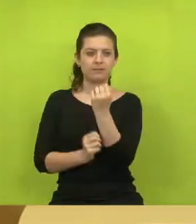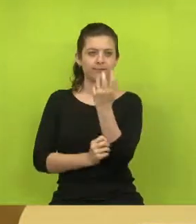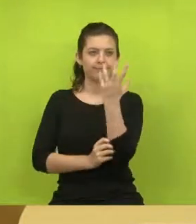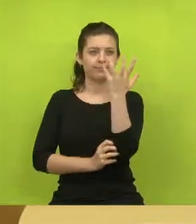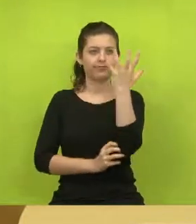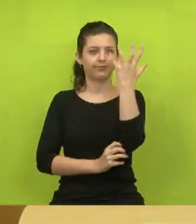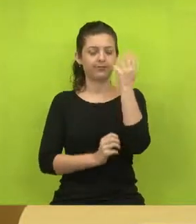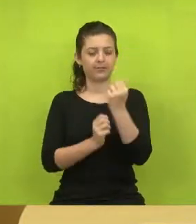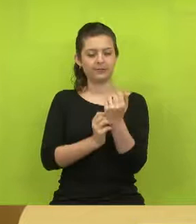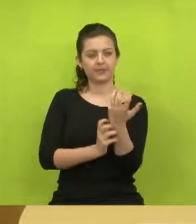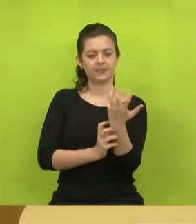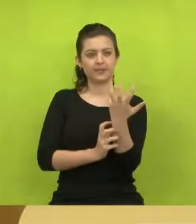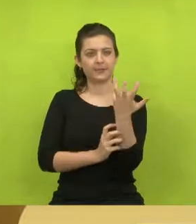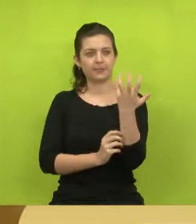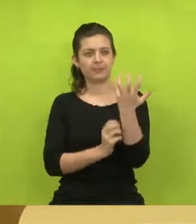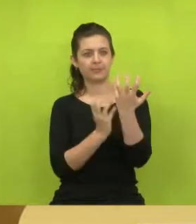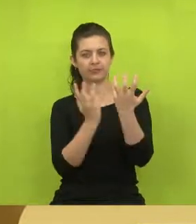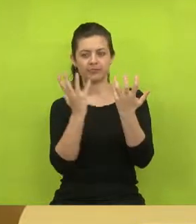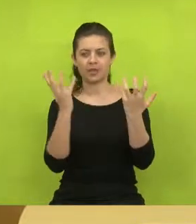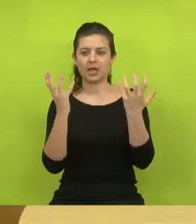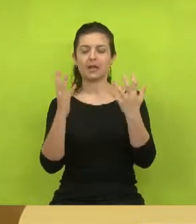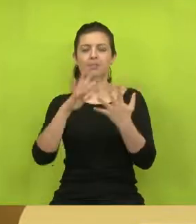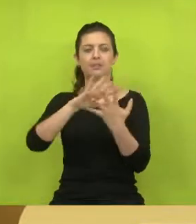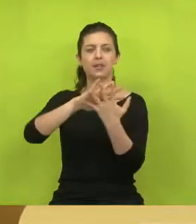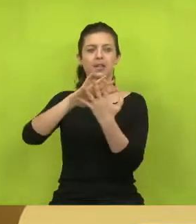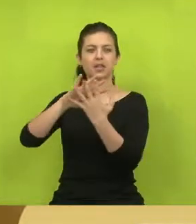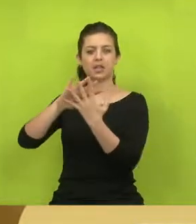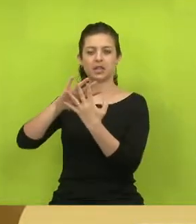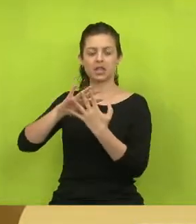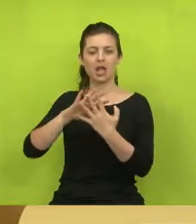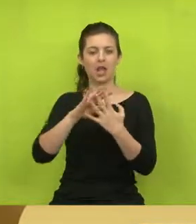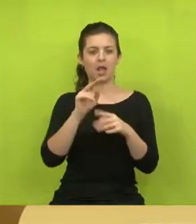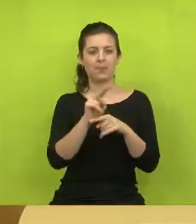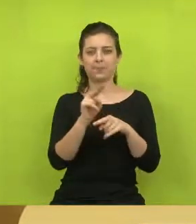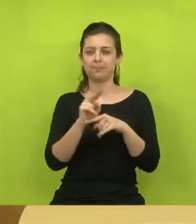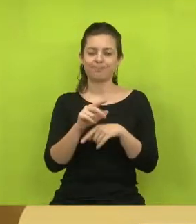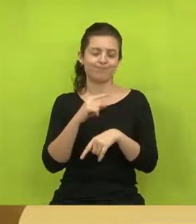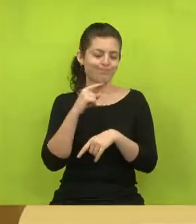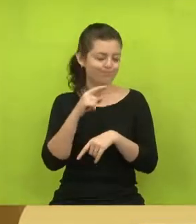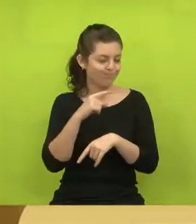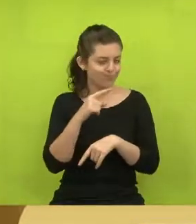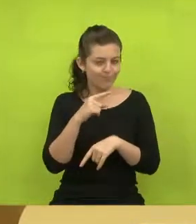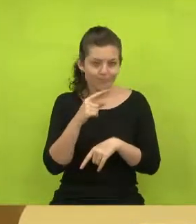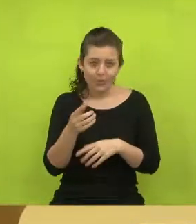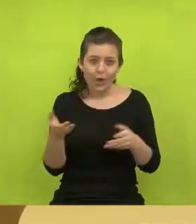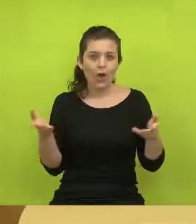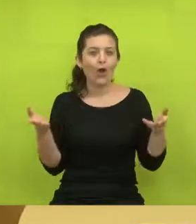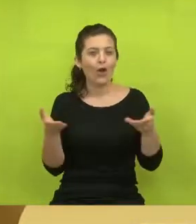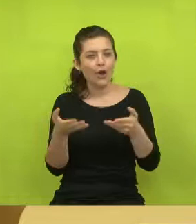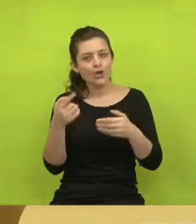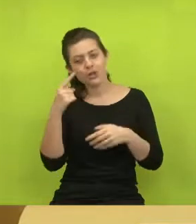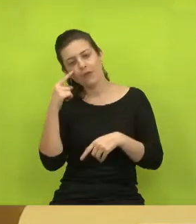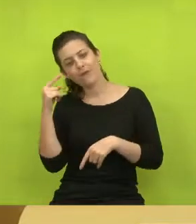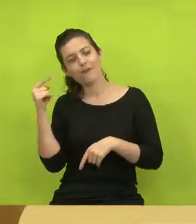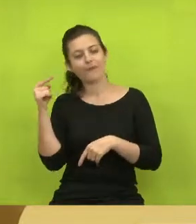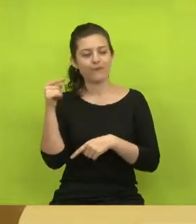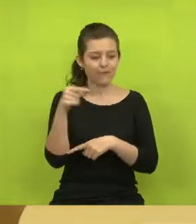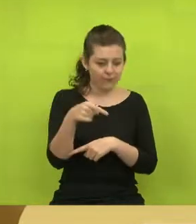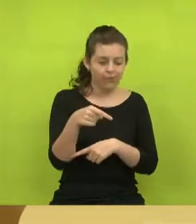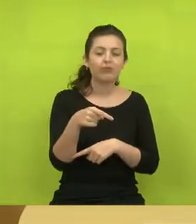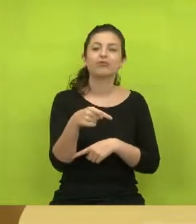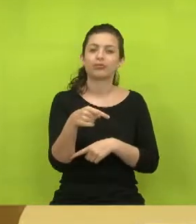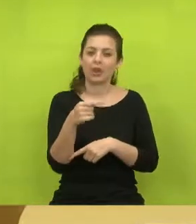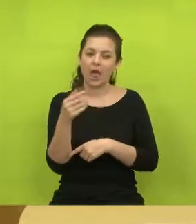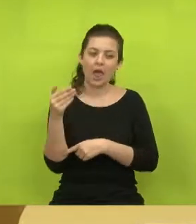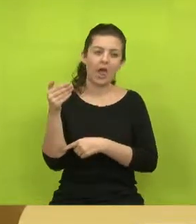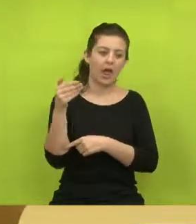pelos portões. Colocaram uma tela de proteção, mas não é o suficiente. Porque hoje mesmo, já passei por ali,